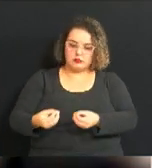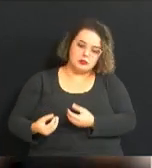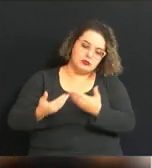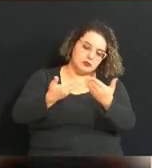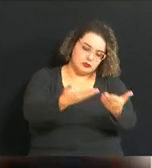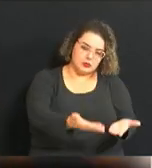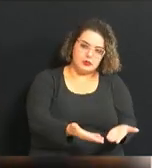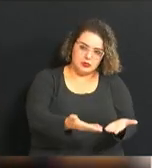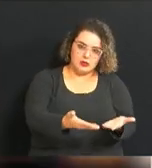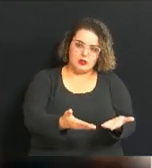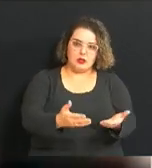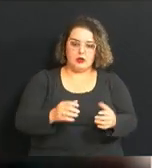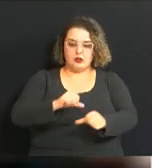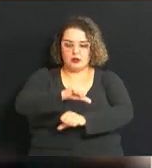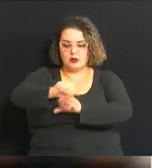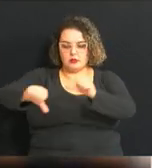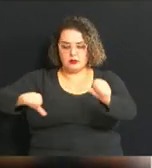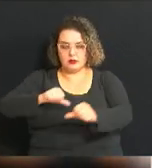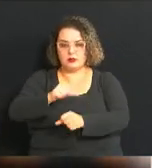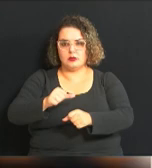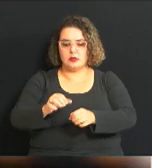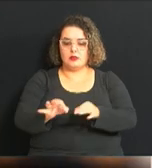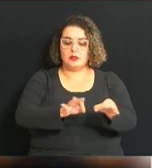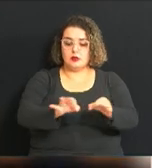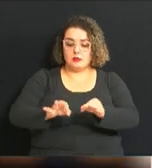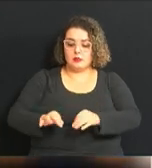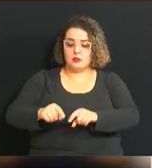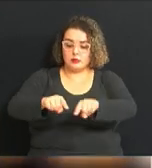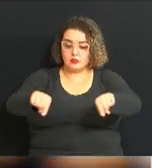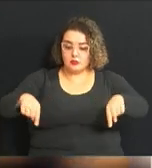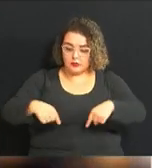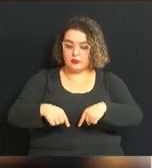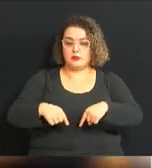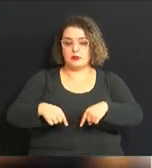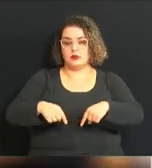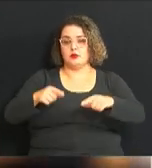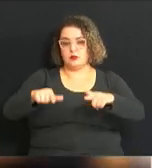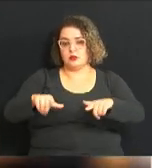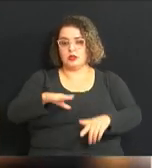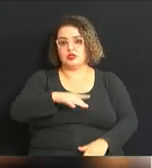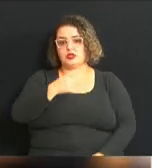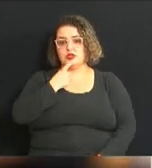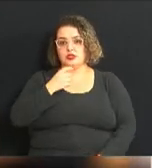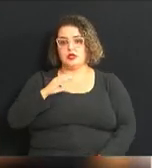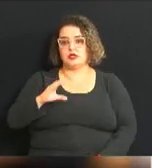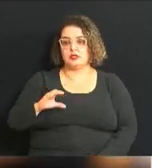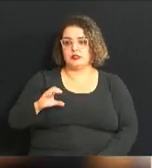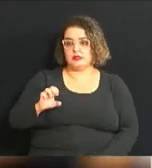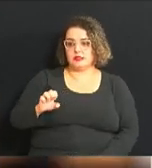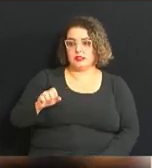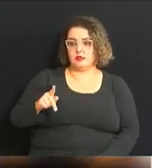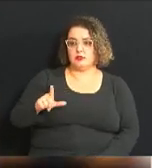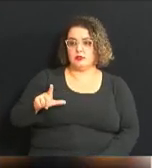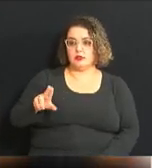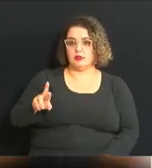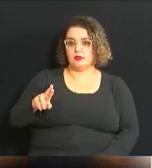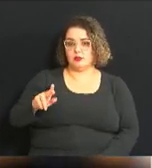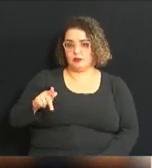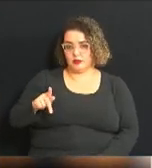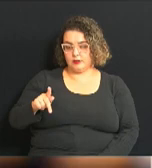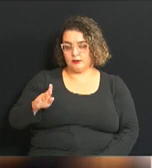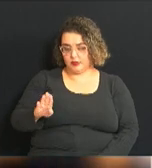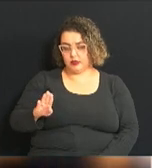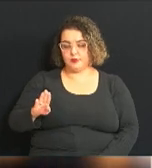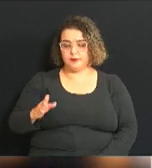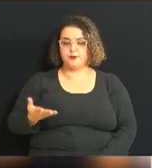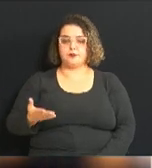gestão e o planejamento e ordenamento do território, que é a CEPLURB. Então, só fazendo situações análogas, a gente sabe que, por exemplo, a